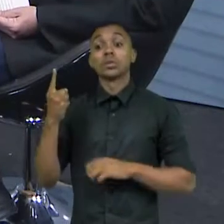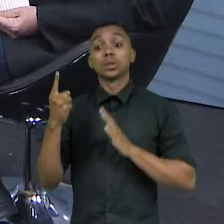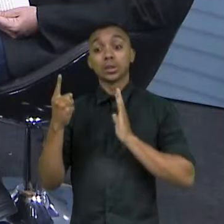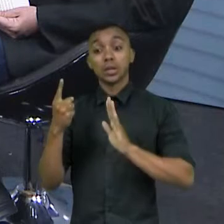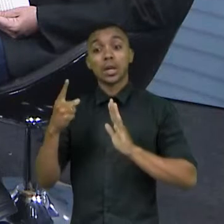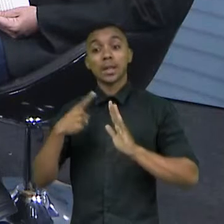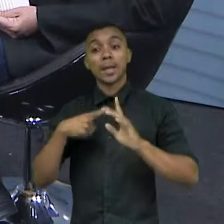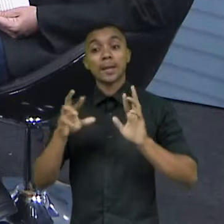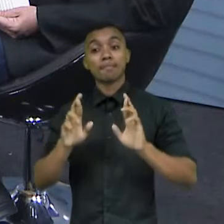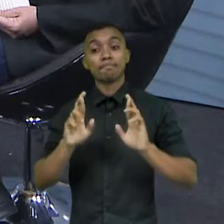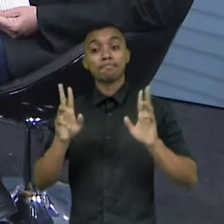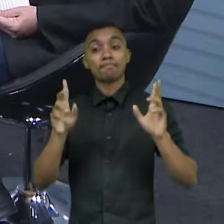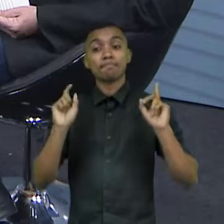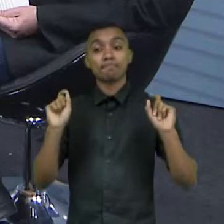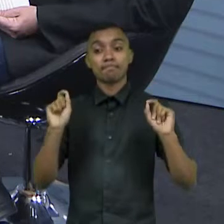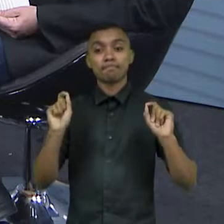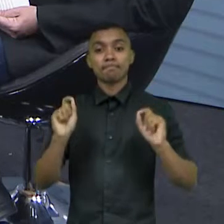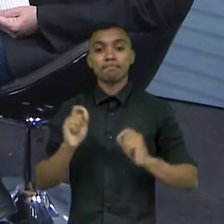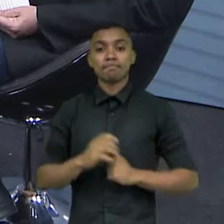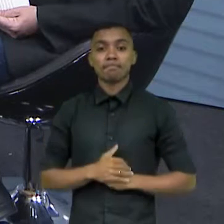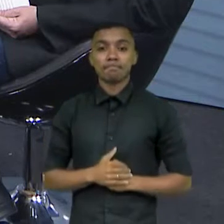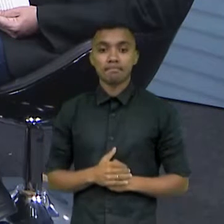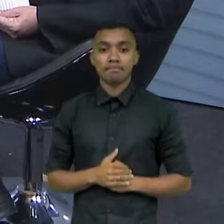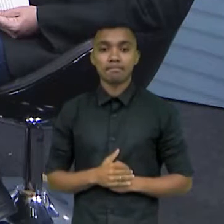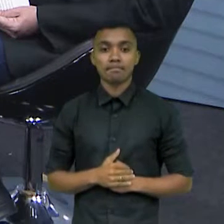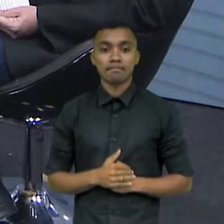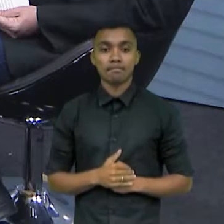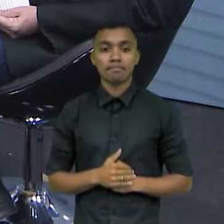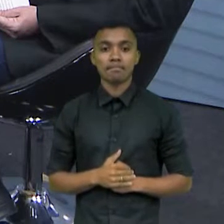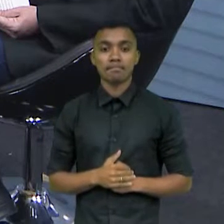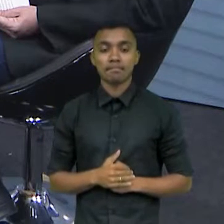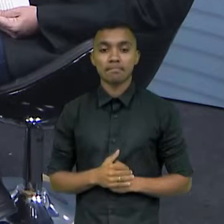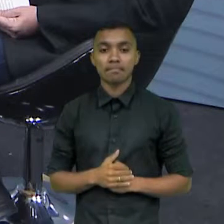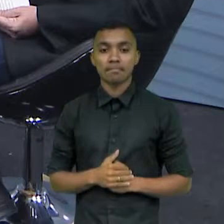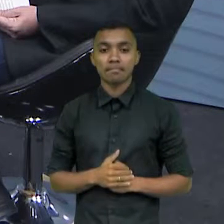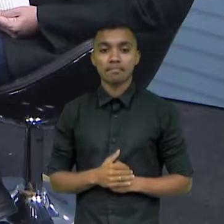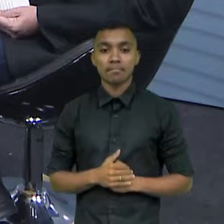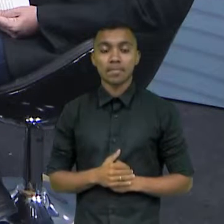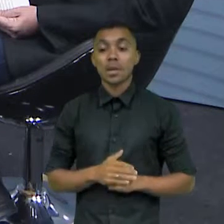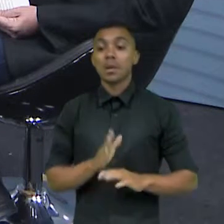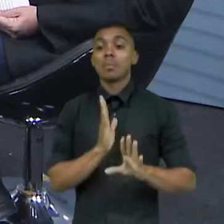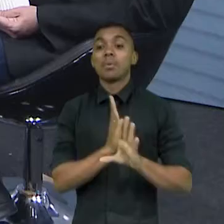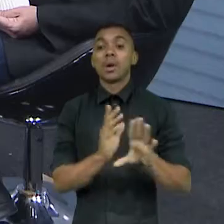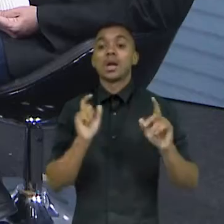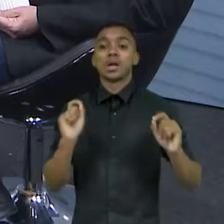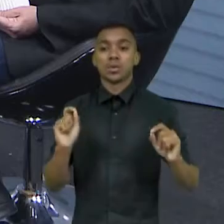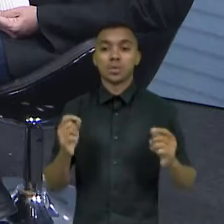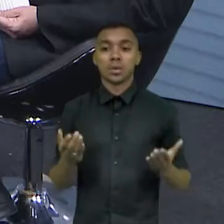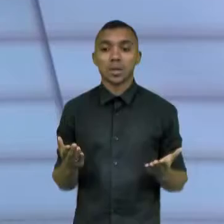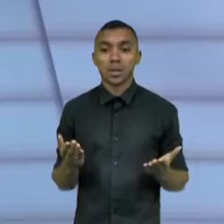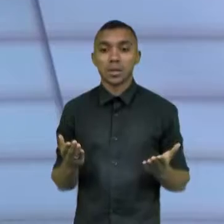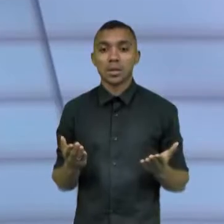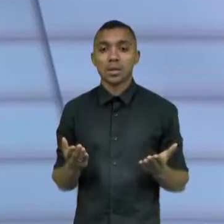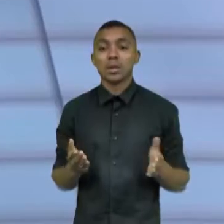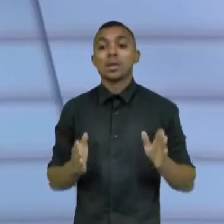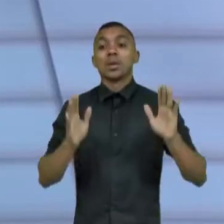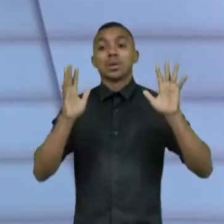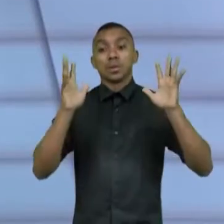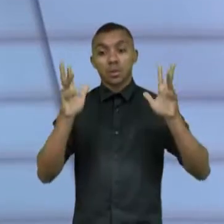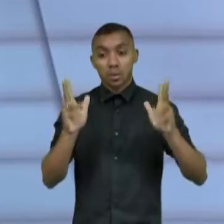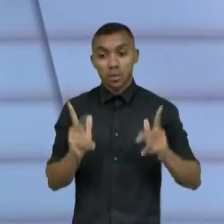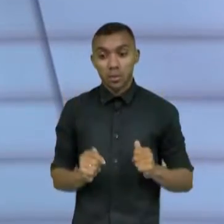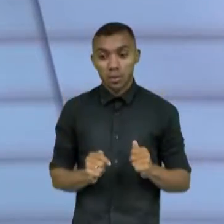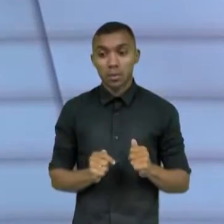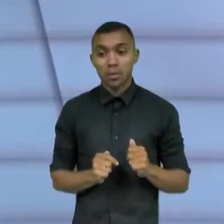peculiaridade, né. Ela é um pouco diferente das demais co-realizadoras, porque a gente, de fato, concentra toda a nossa operação